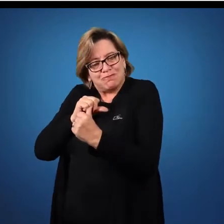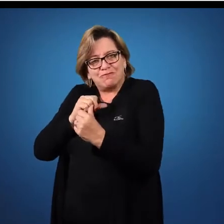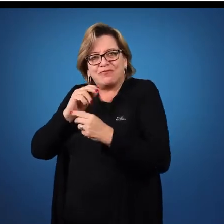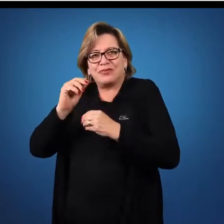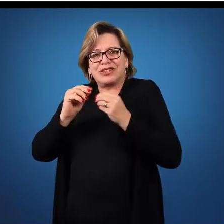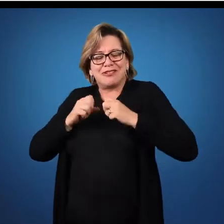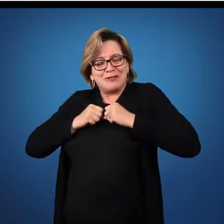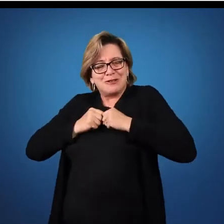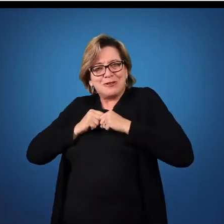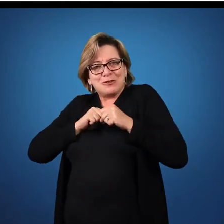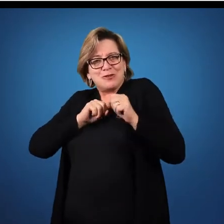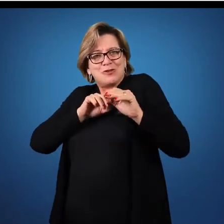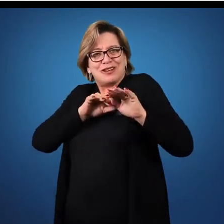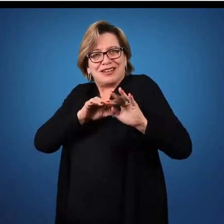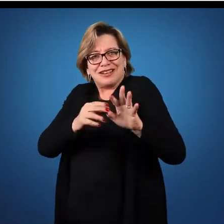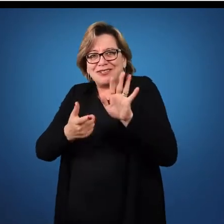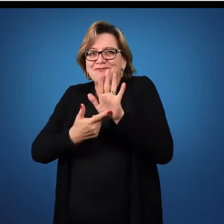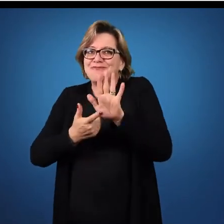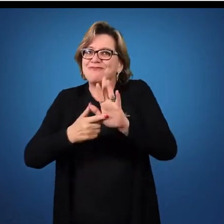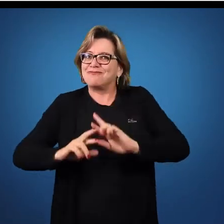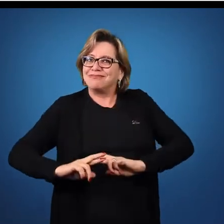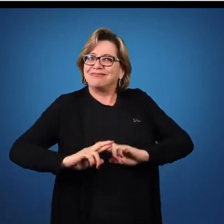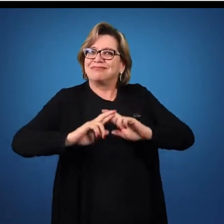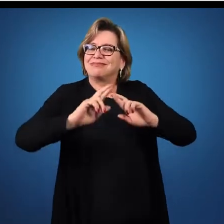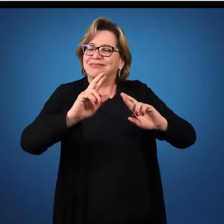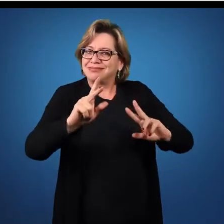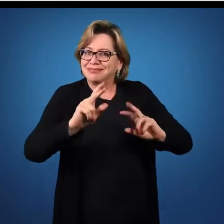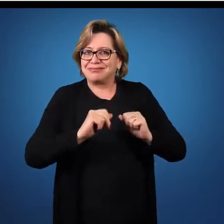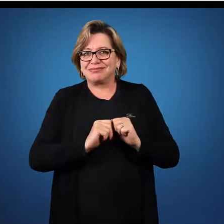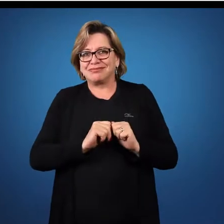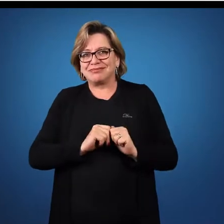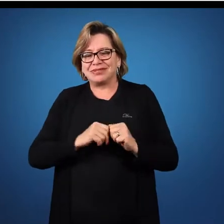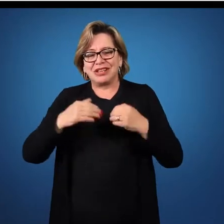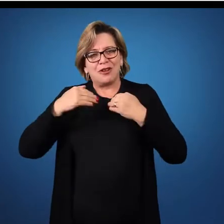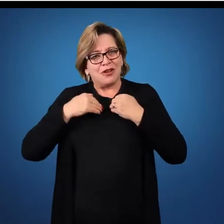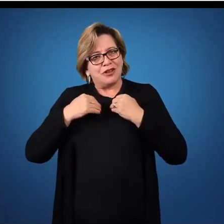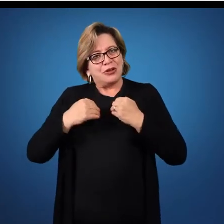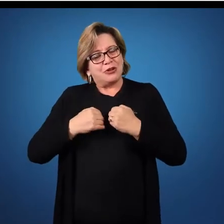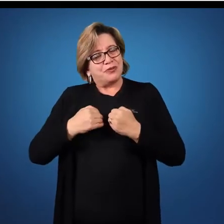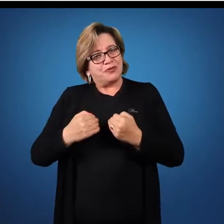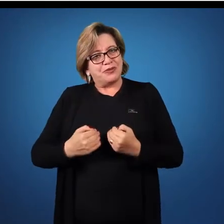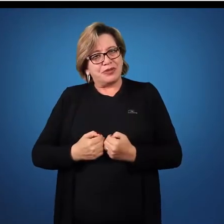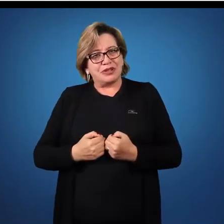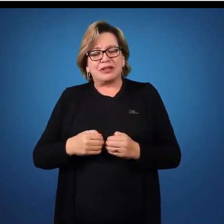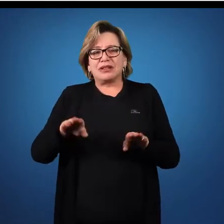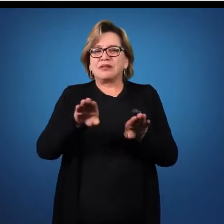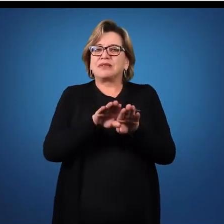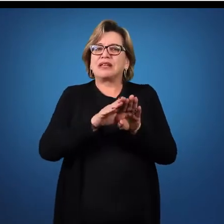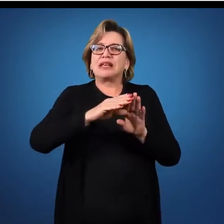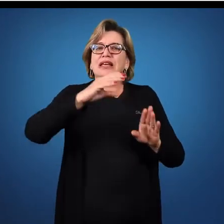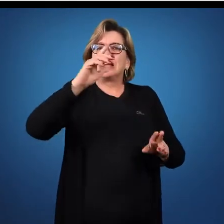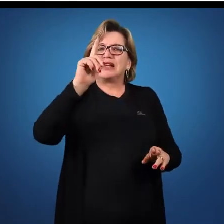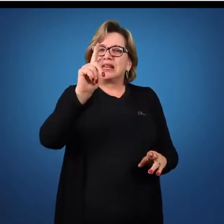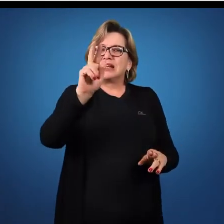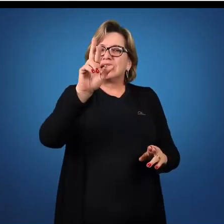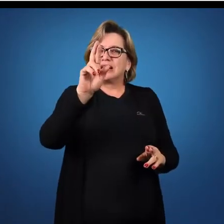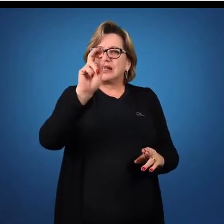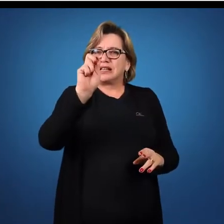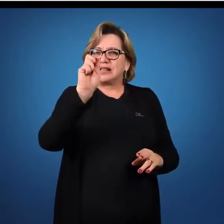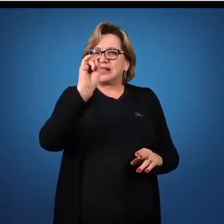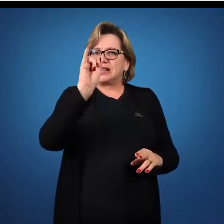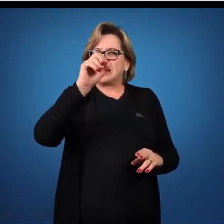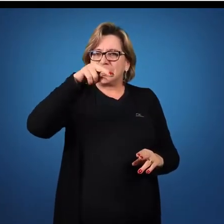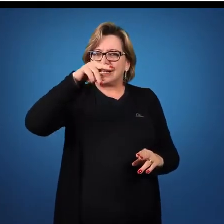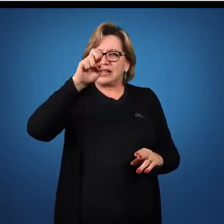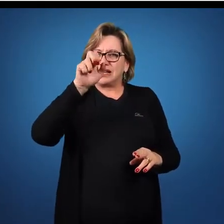e transmite essa informação de uma forma diferente. A esse corpo, a Cristina Greiner, por exemplo, nos textos da